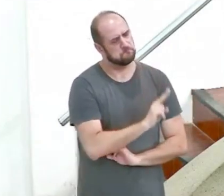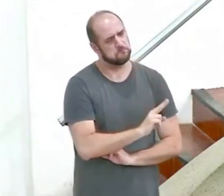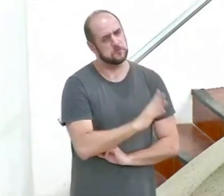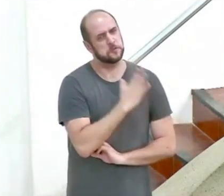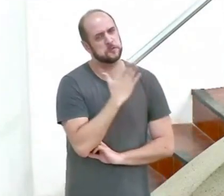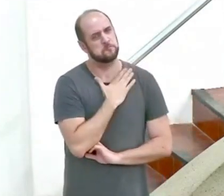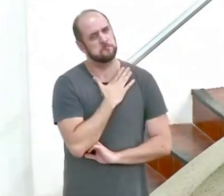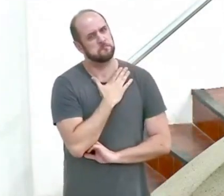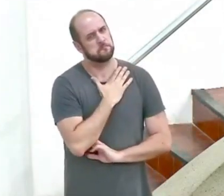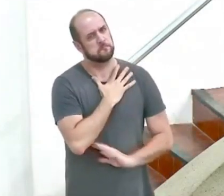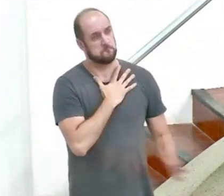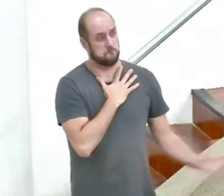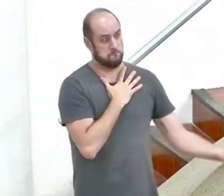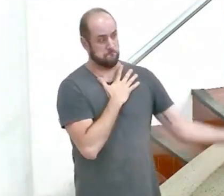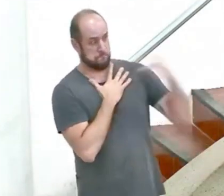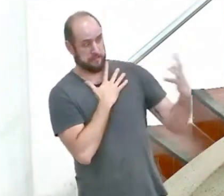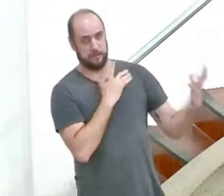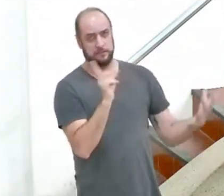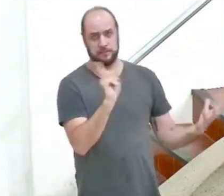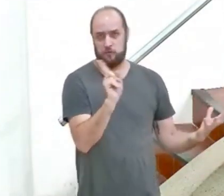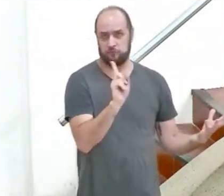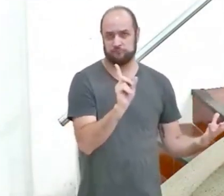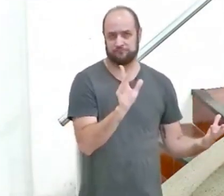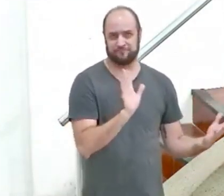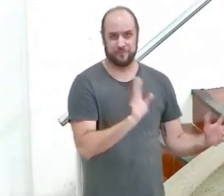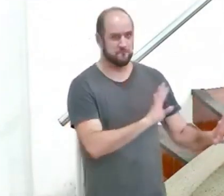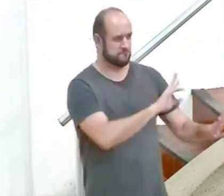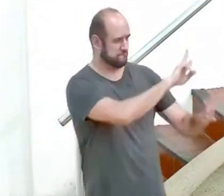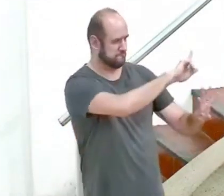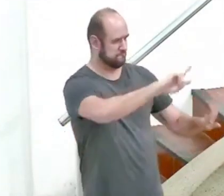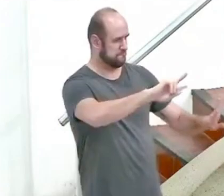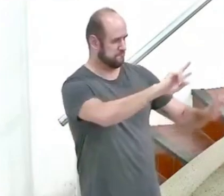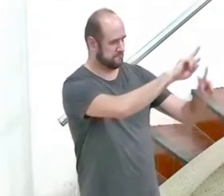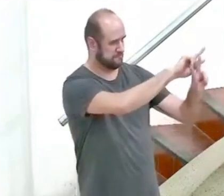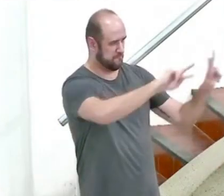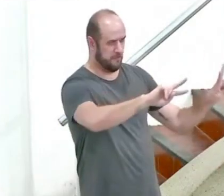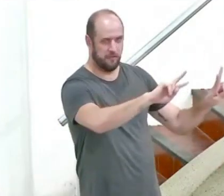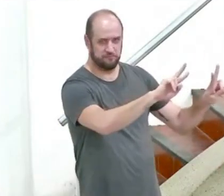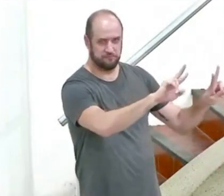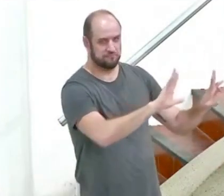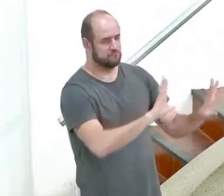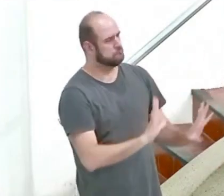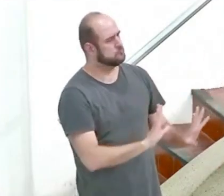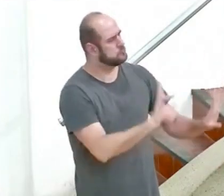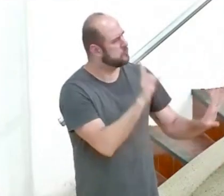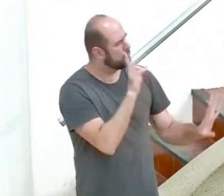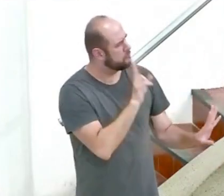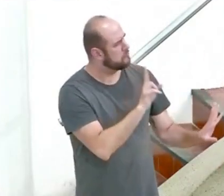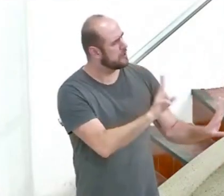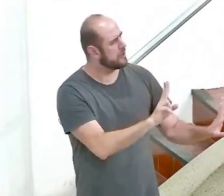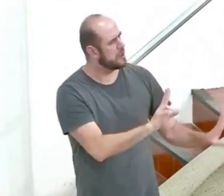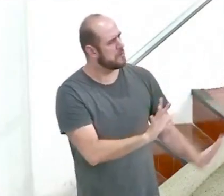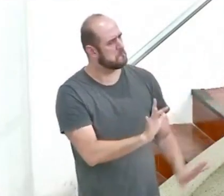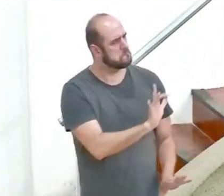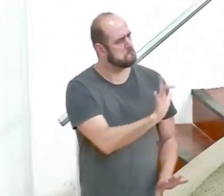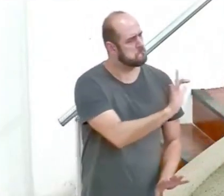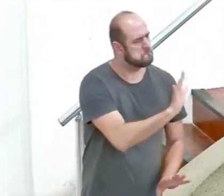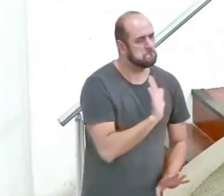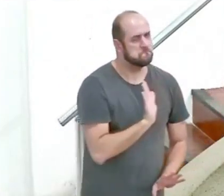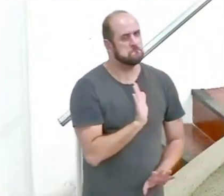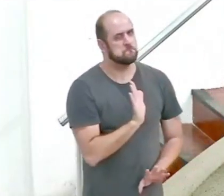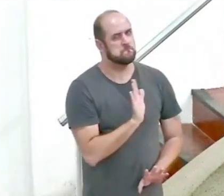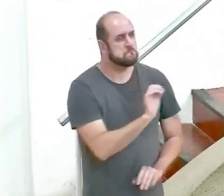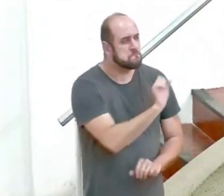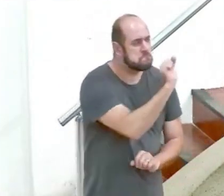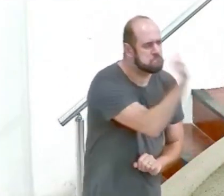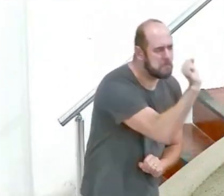Porque ele não vai te atacar. Então você fica ali, observando ele, chega perto, às vezes até